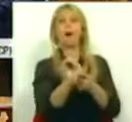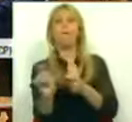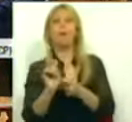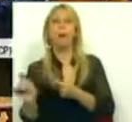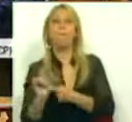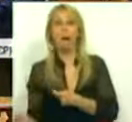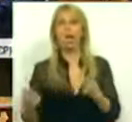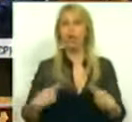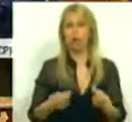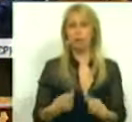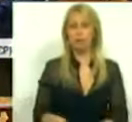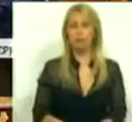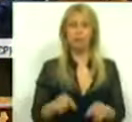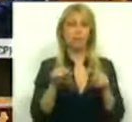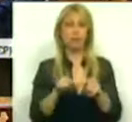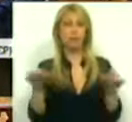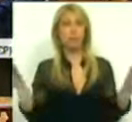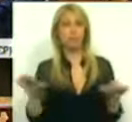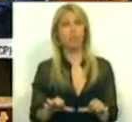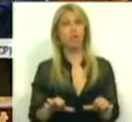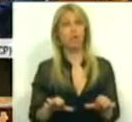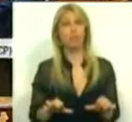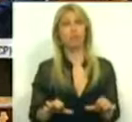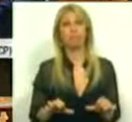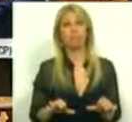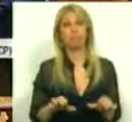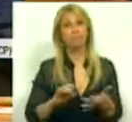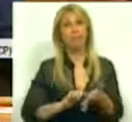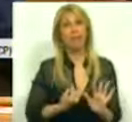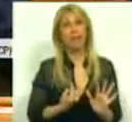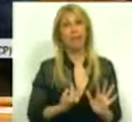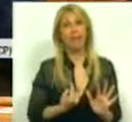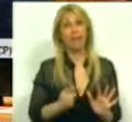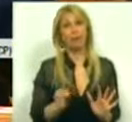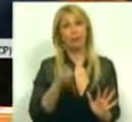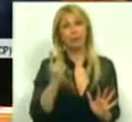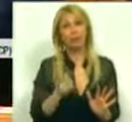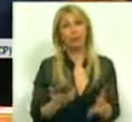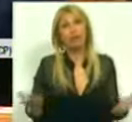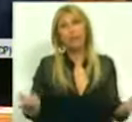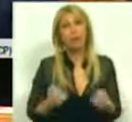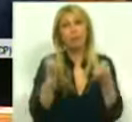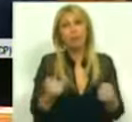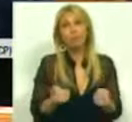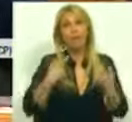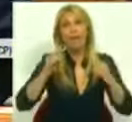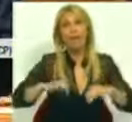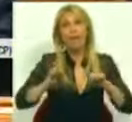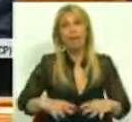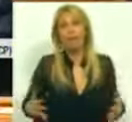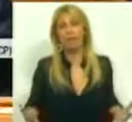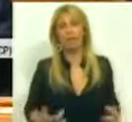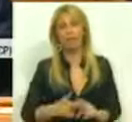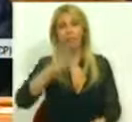Este mal não era necessário, mas tornou-se inevitável. A